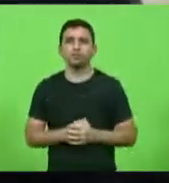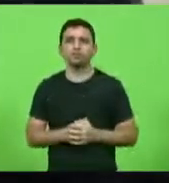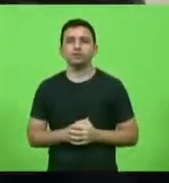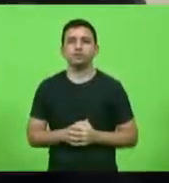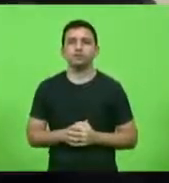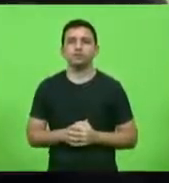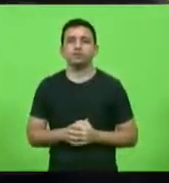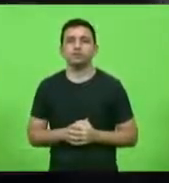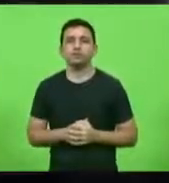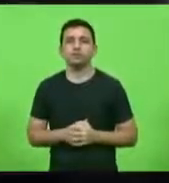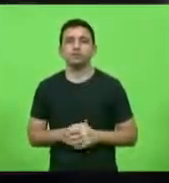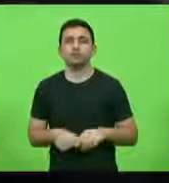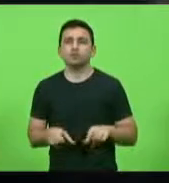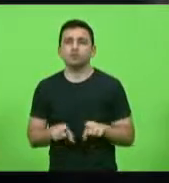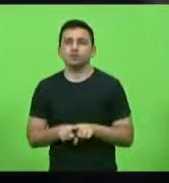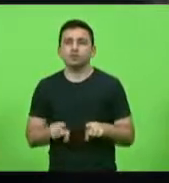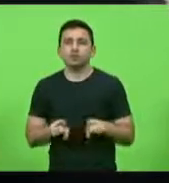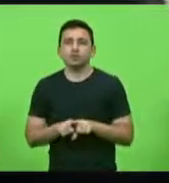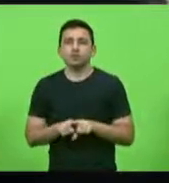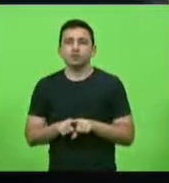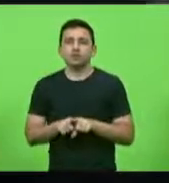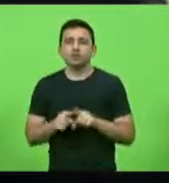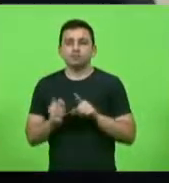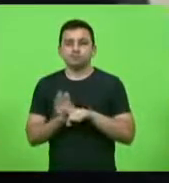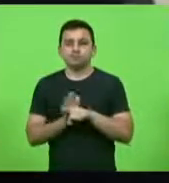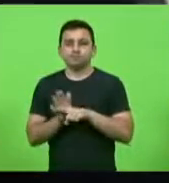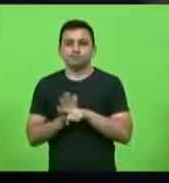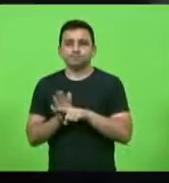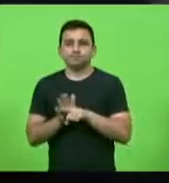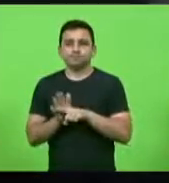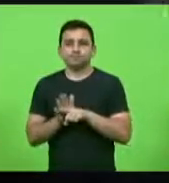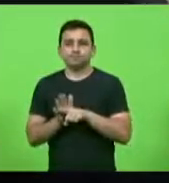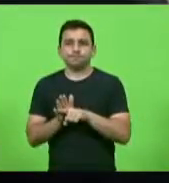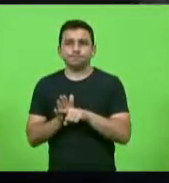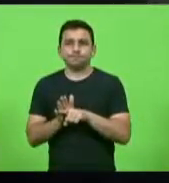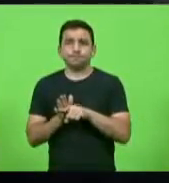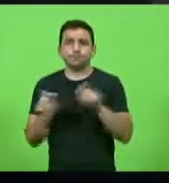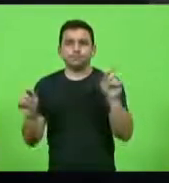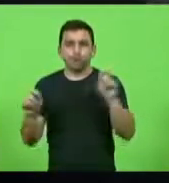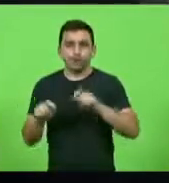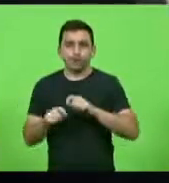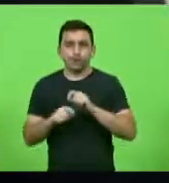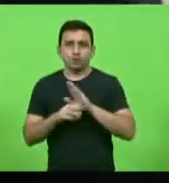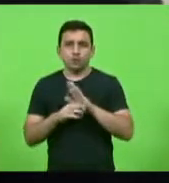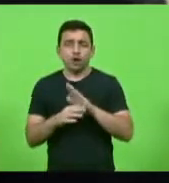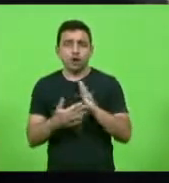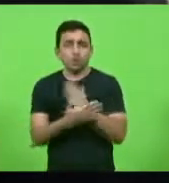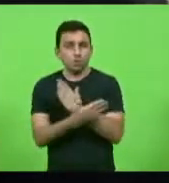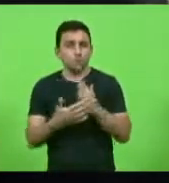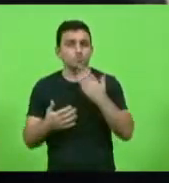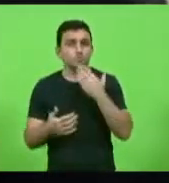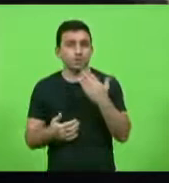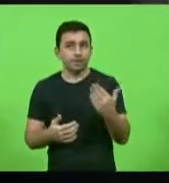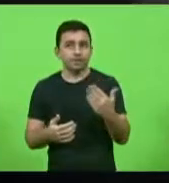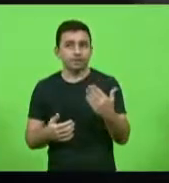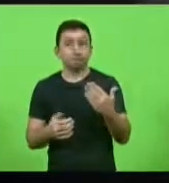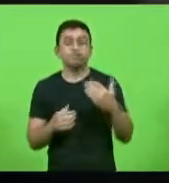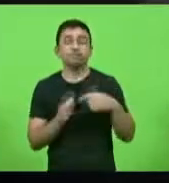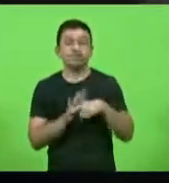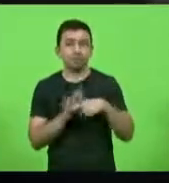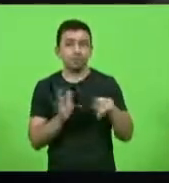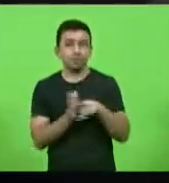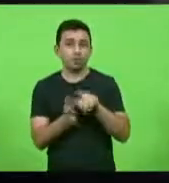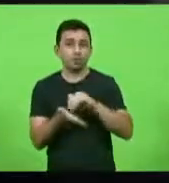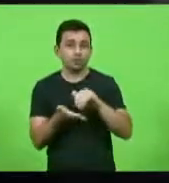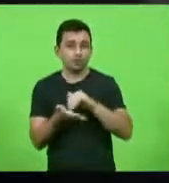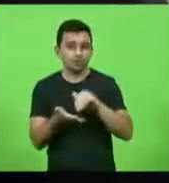o diagnóstico vai proporcionar uma ponte entre as demandas identificadas em pesquisas nas secretarias de saúde